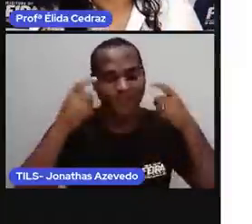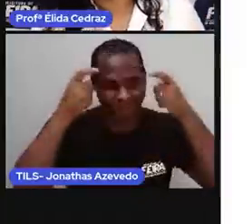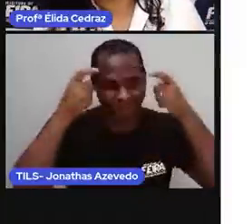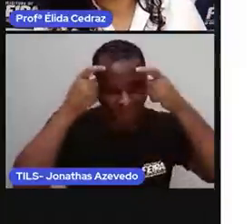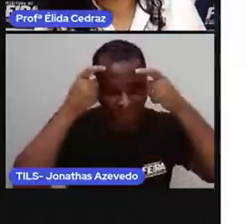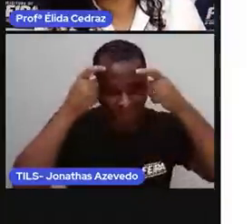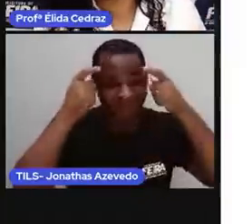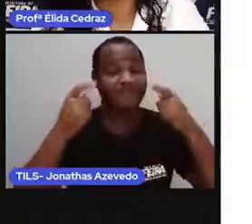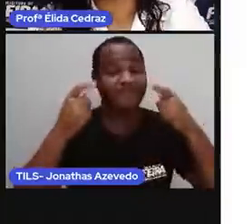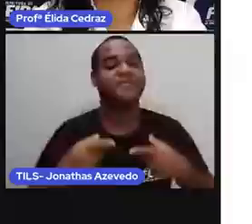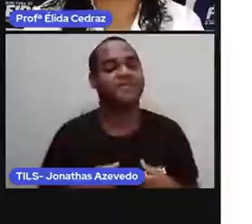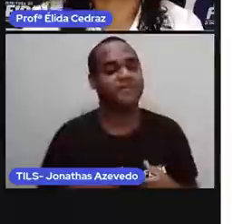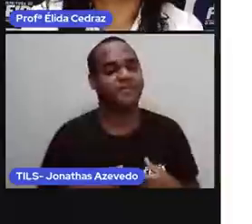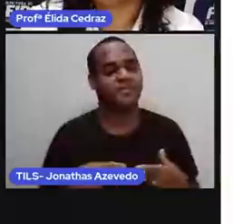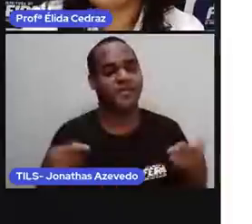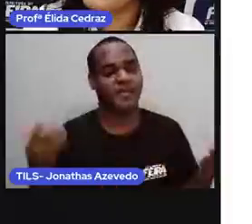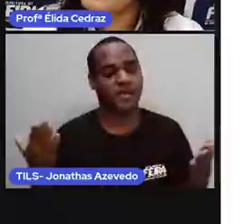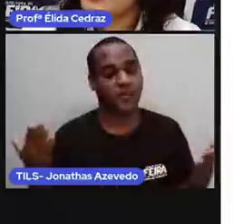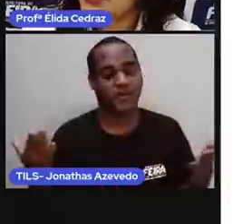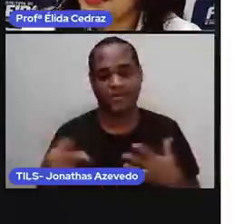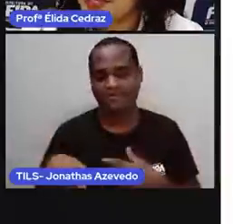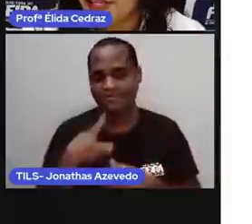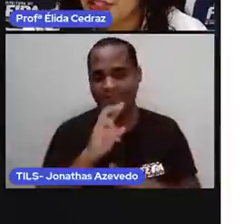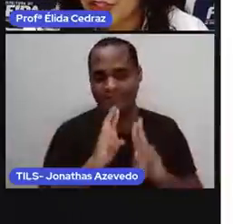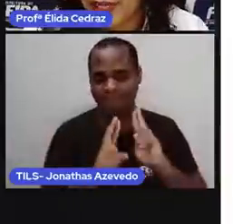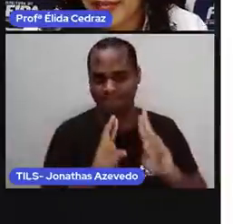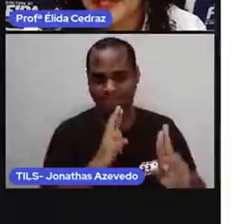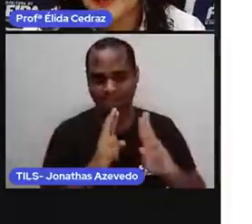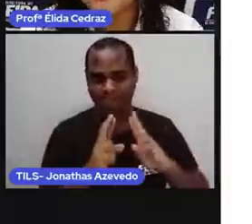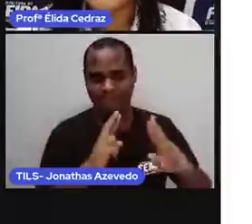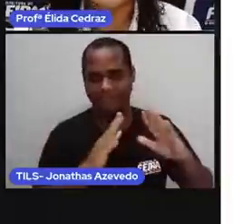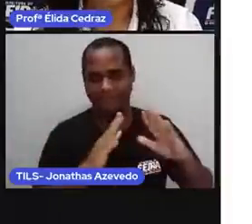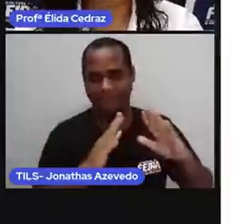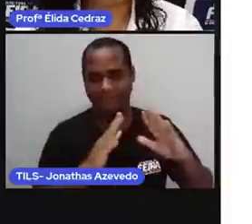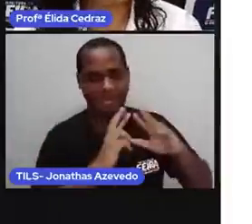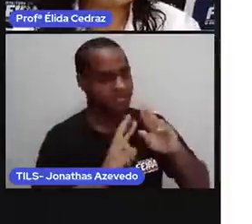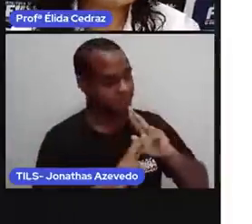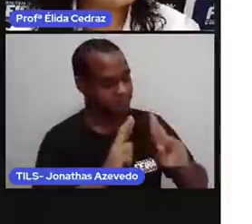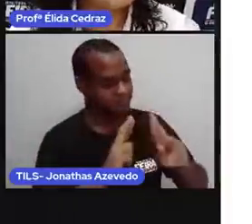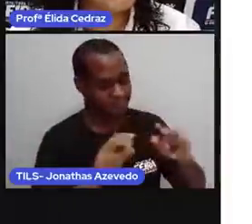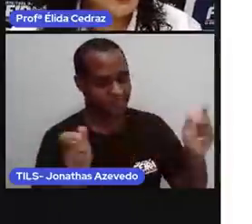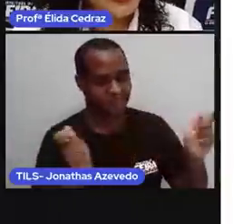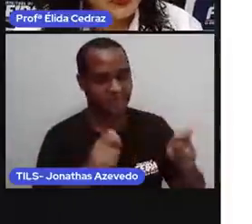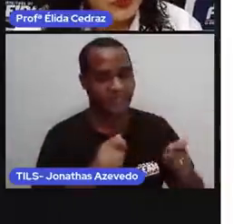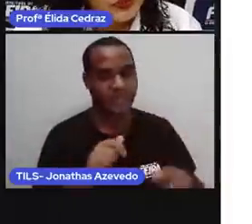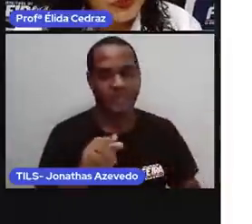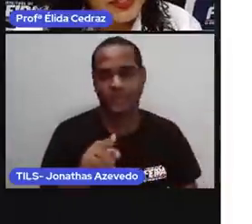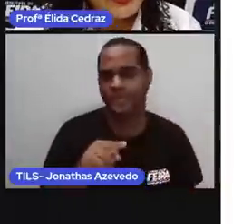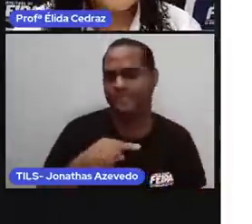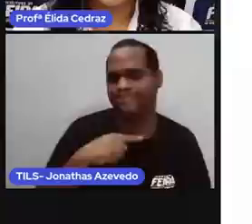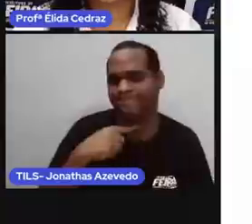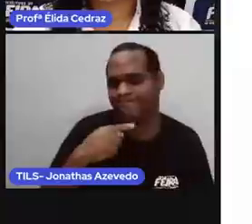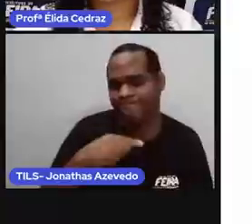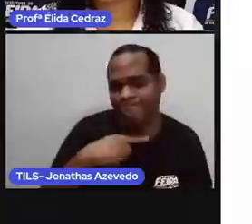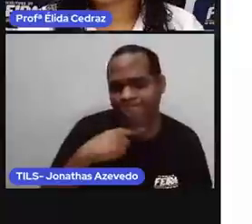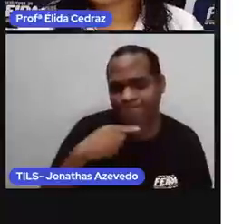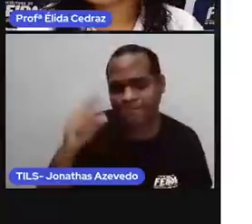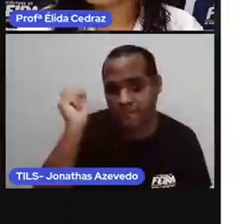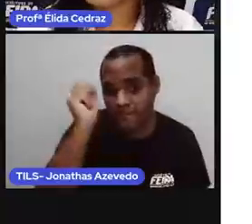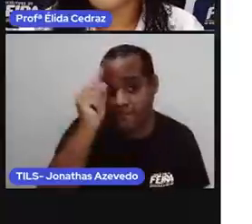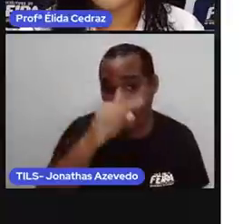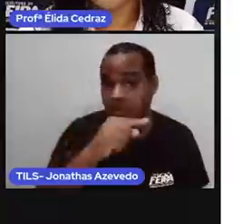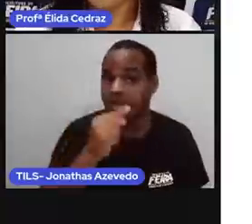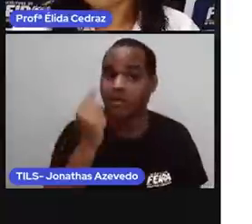E agora, nós vamos entender a atividade de casa. Se você tiver dúvida, você vai